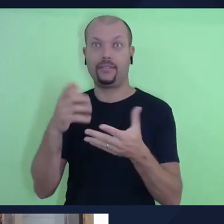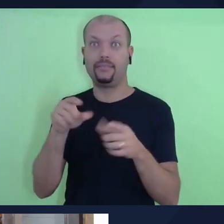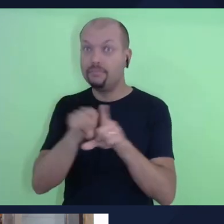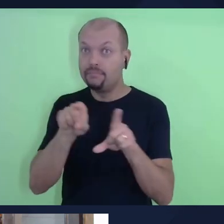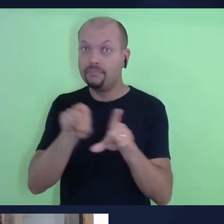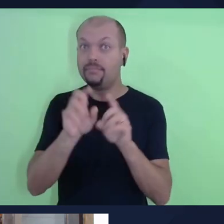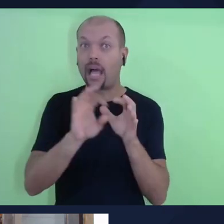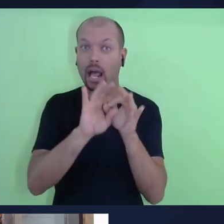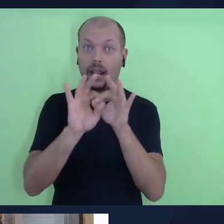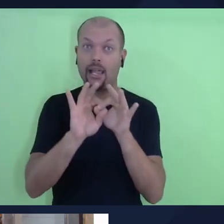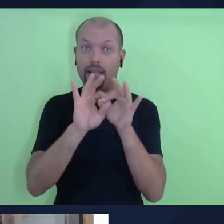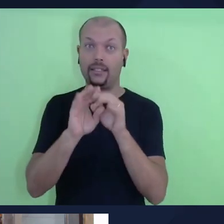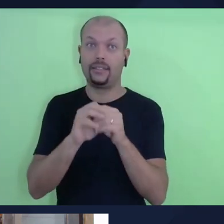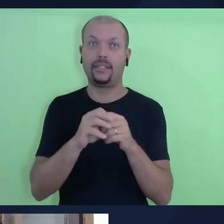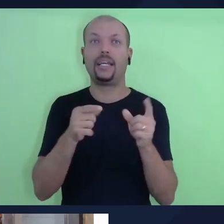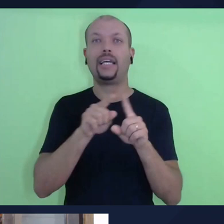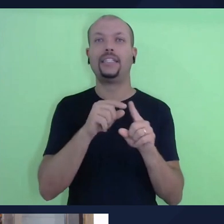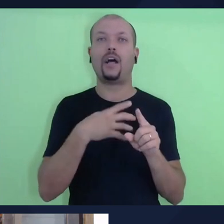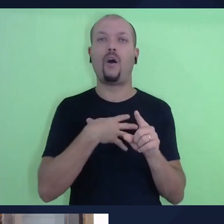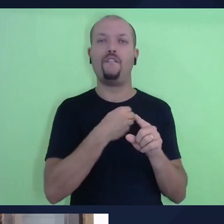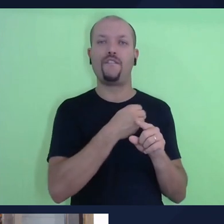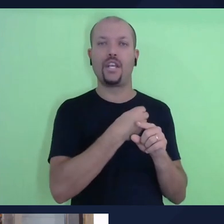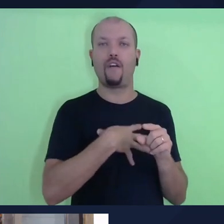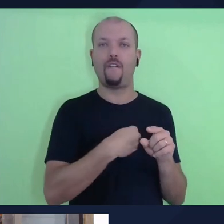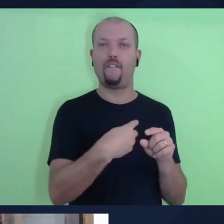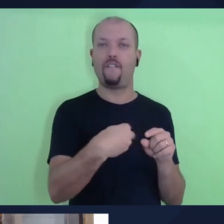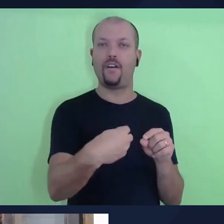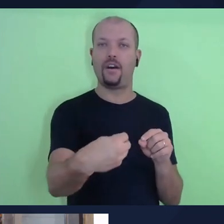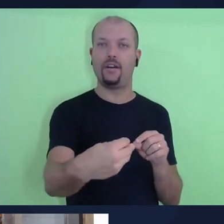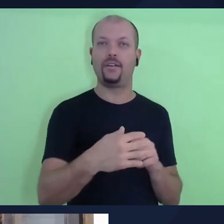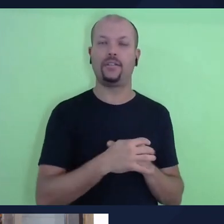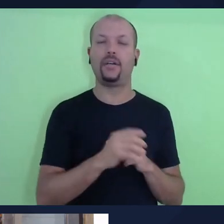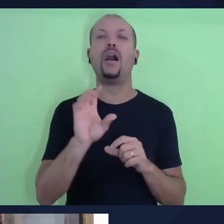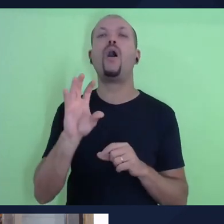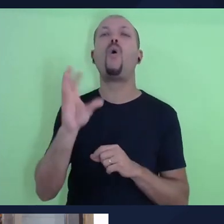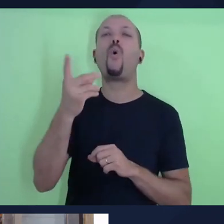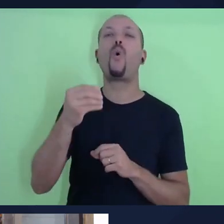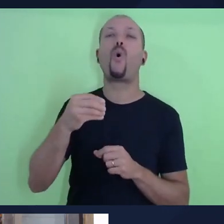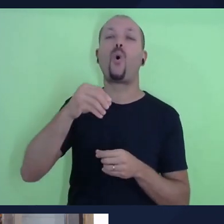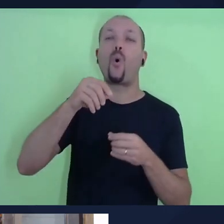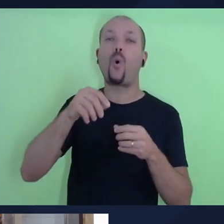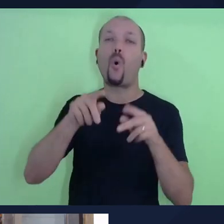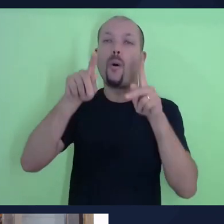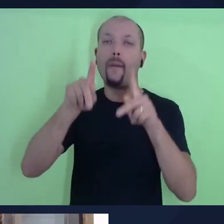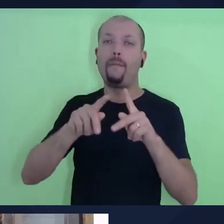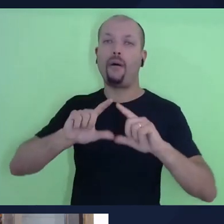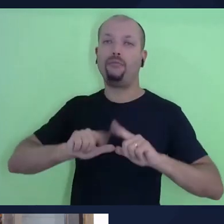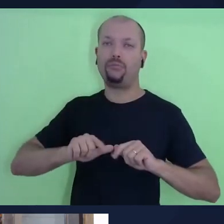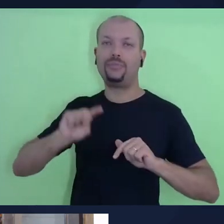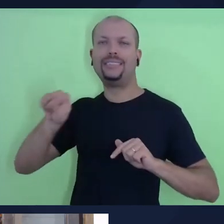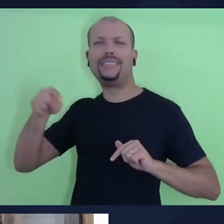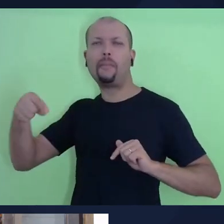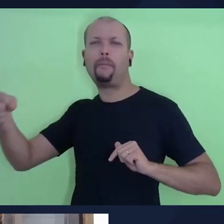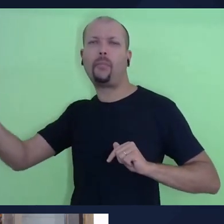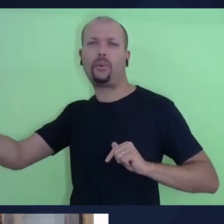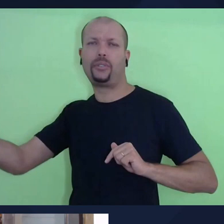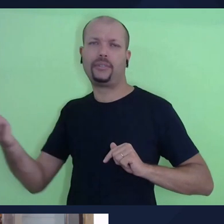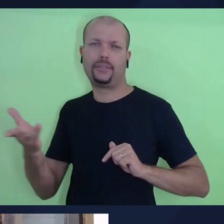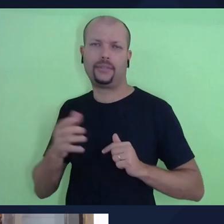E a monarquia só vai acontecer em Israel a posteriori ali à